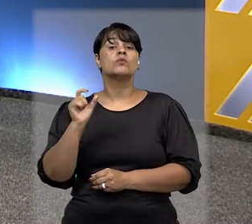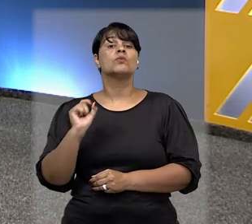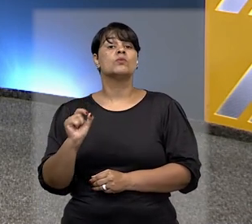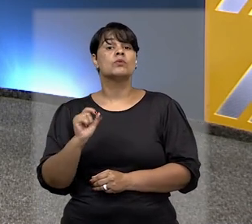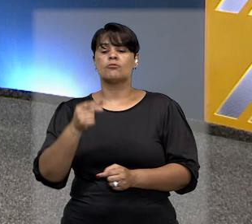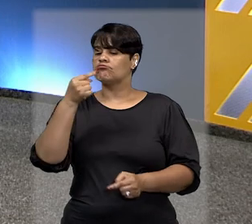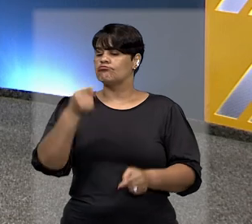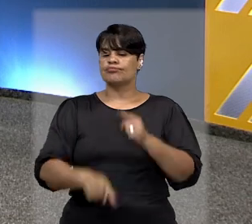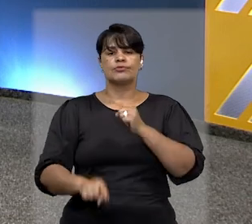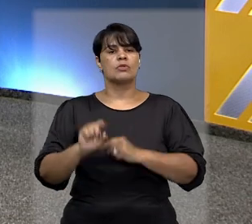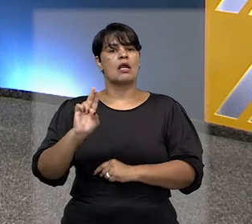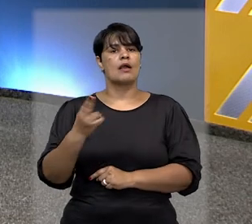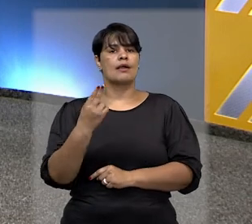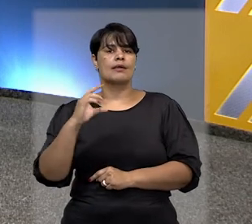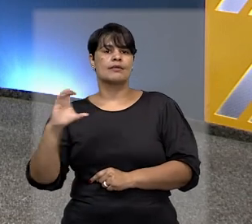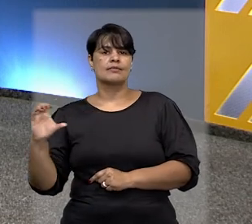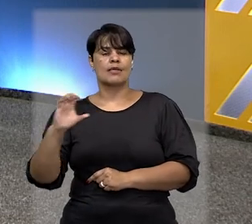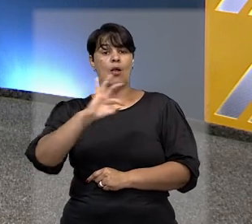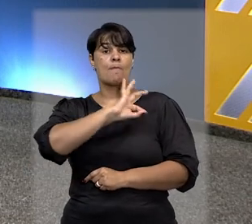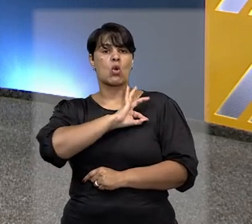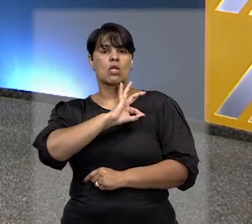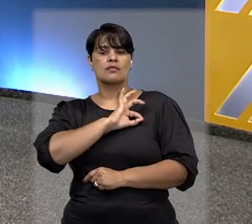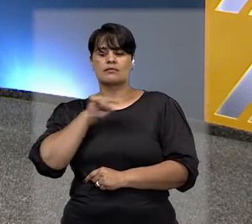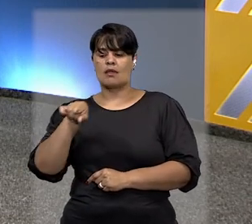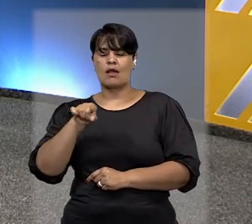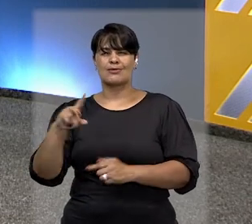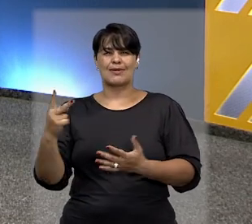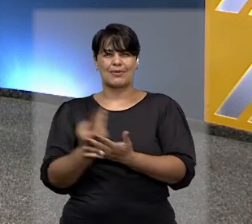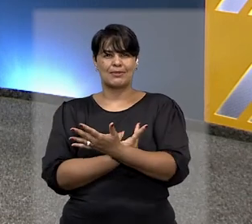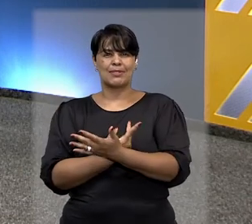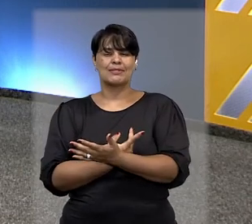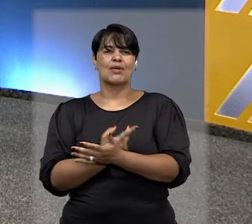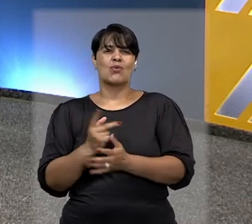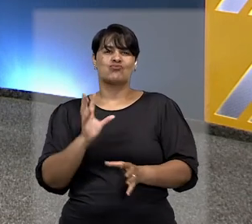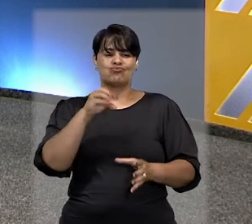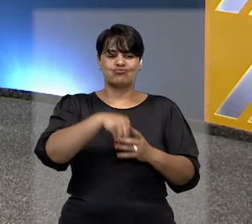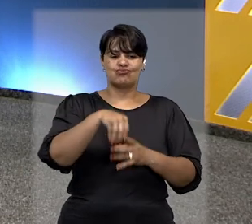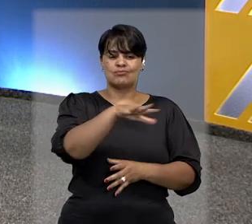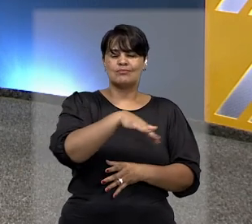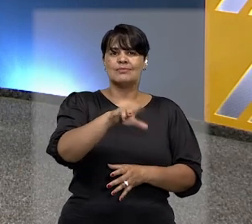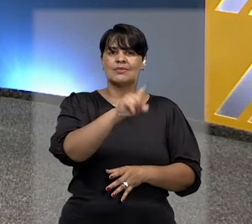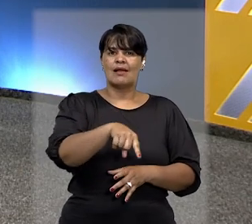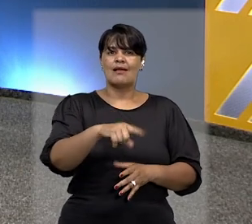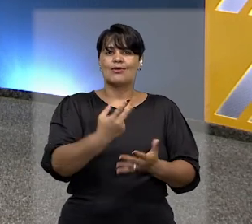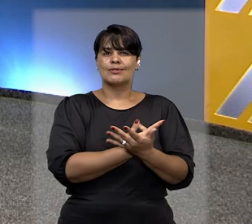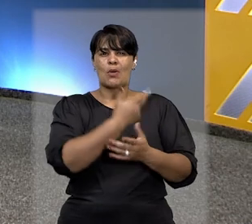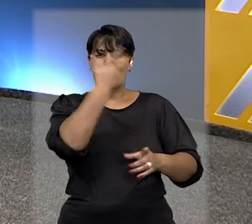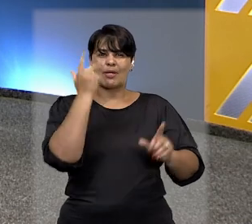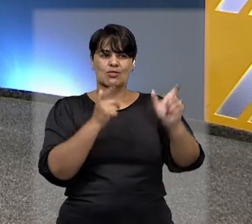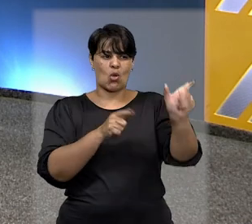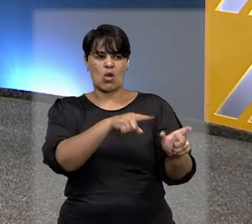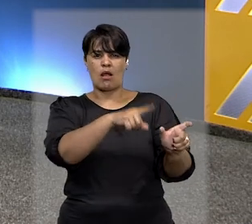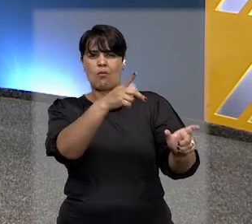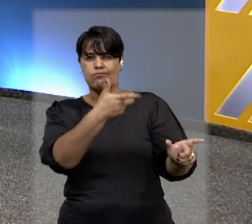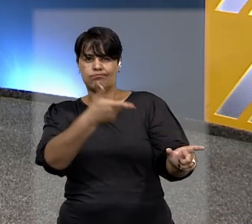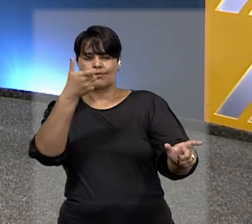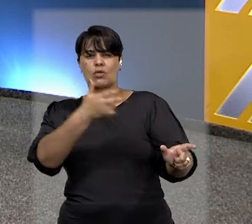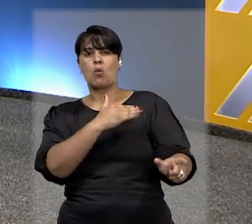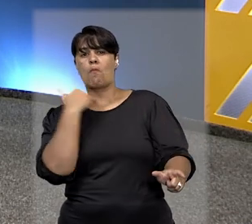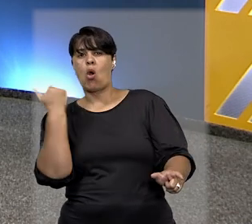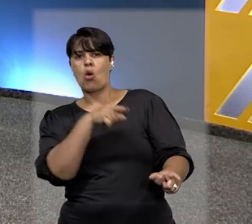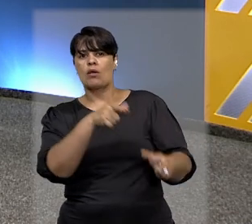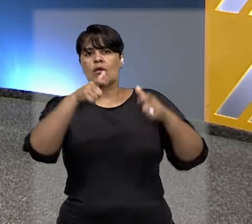habeas corpus de policiais envolvidos em uma operação que terminou com a morte de um suspeito no município de